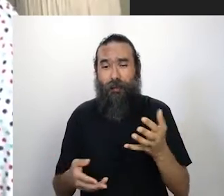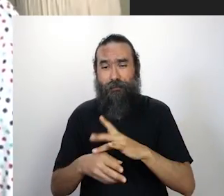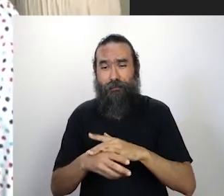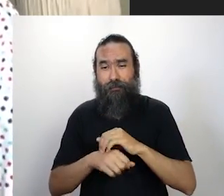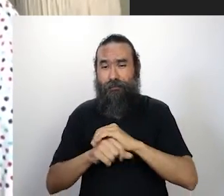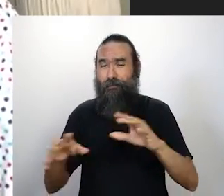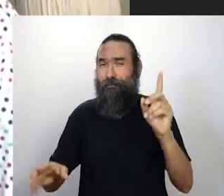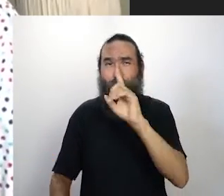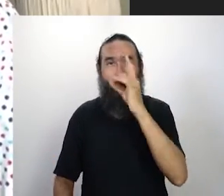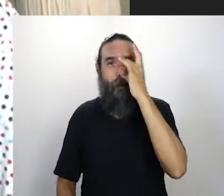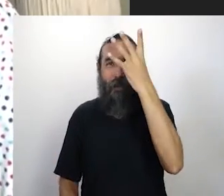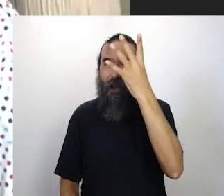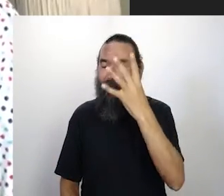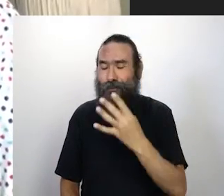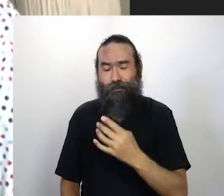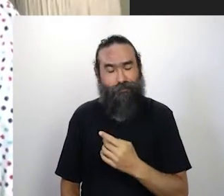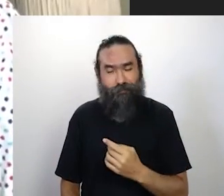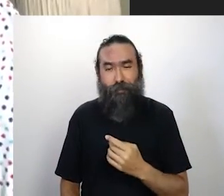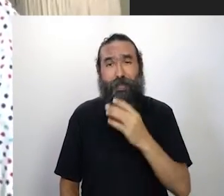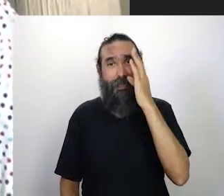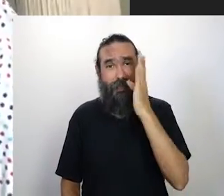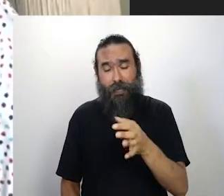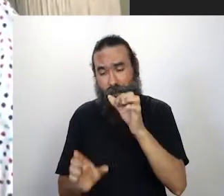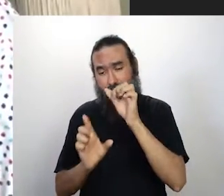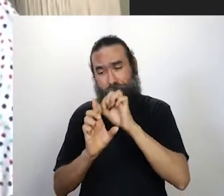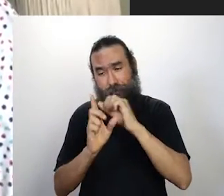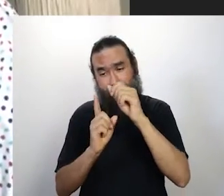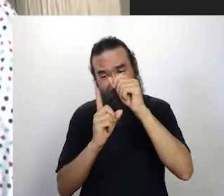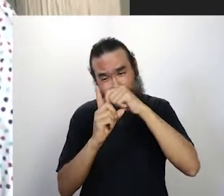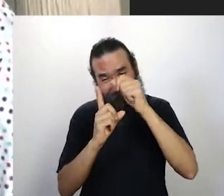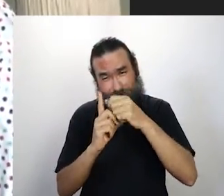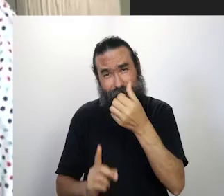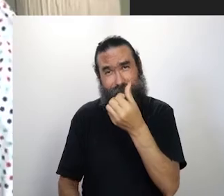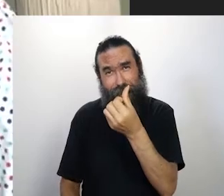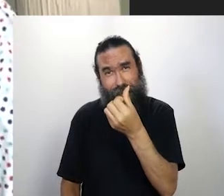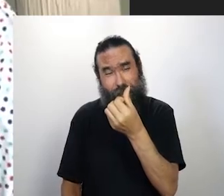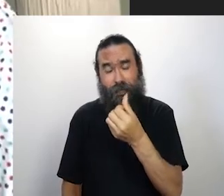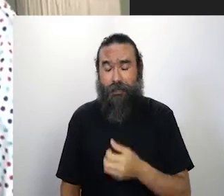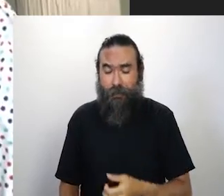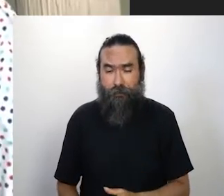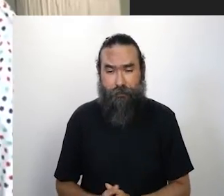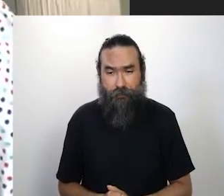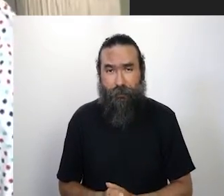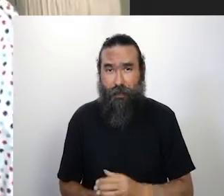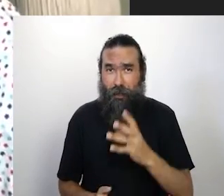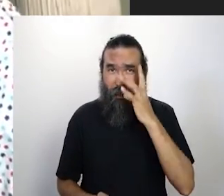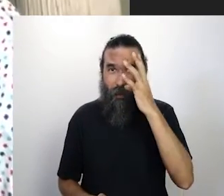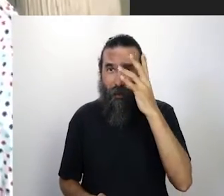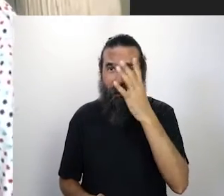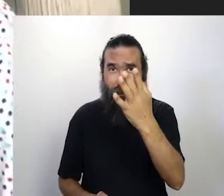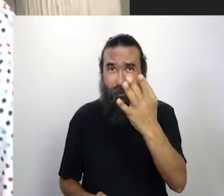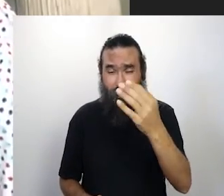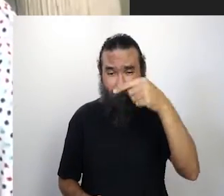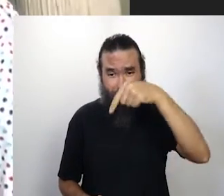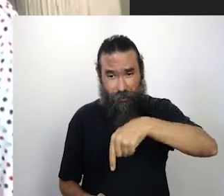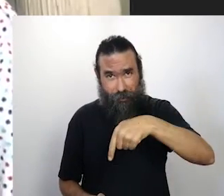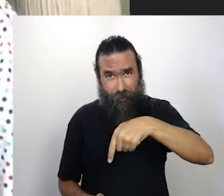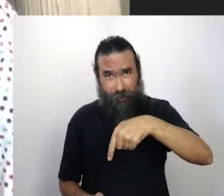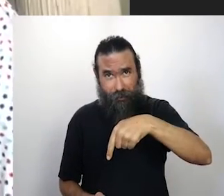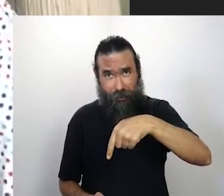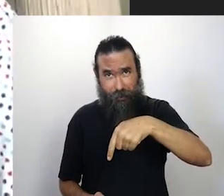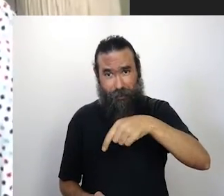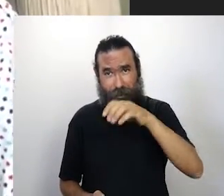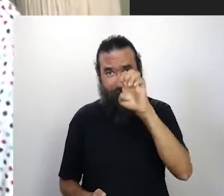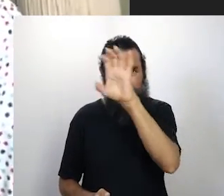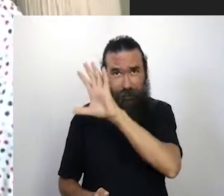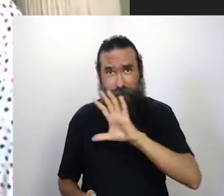para seis meses, daqui a pouco faz seis meses. imagina você morar no estado onde tem essa diversidade de cultura